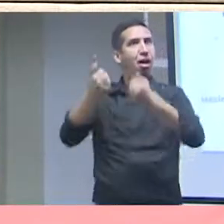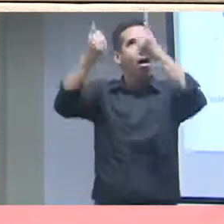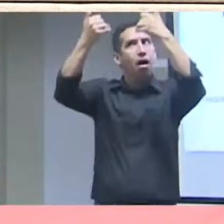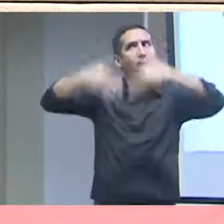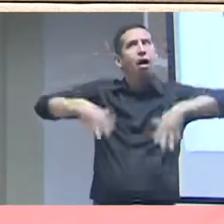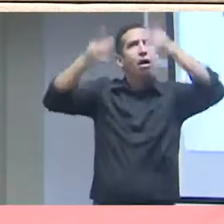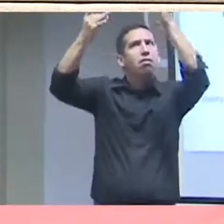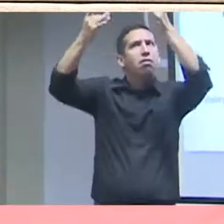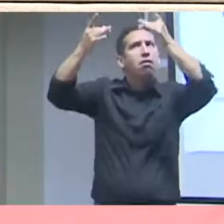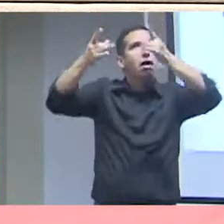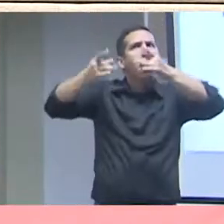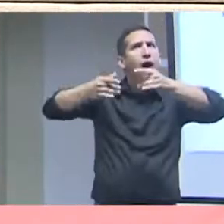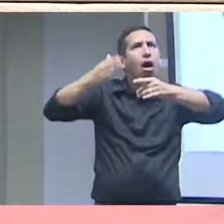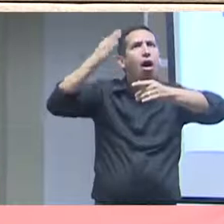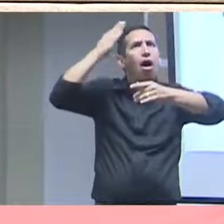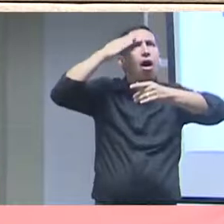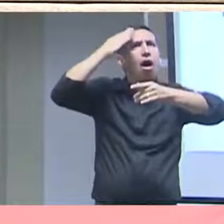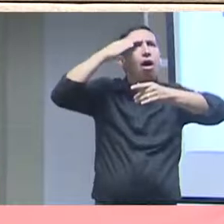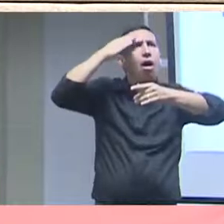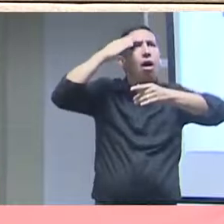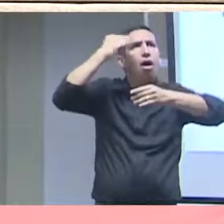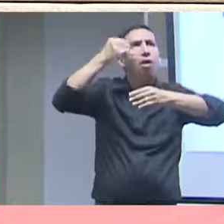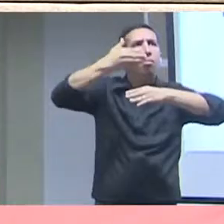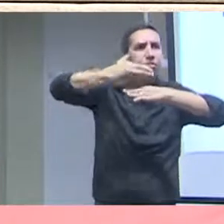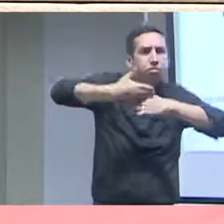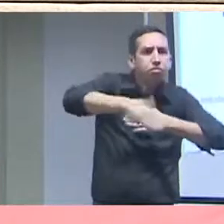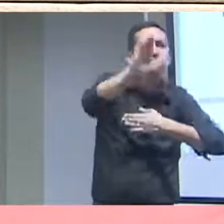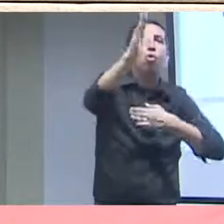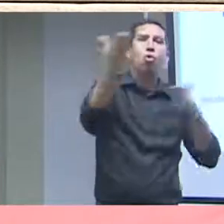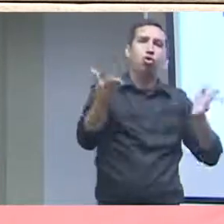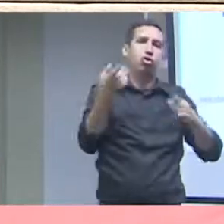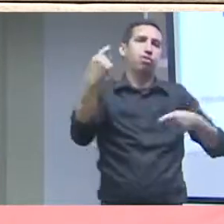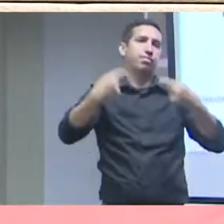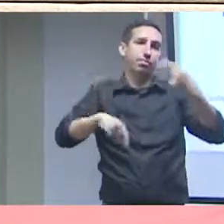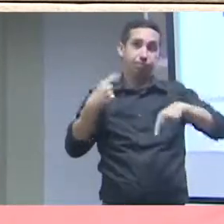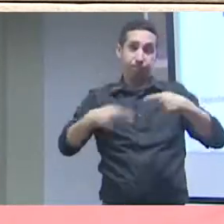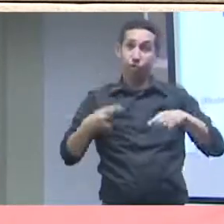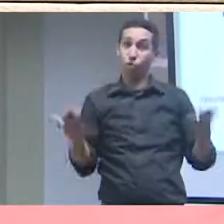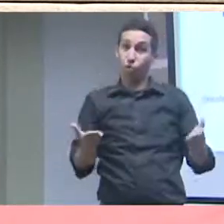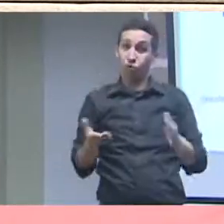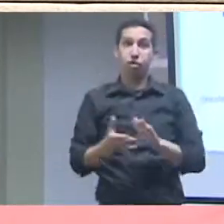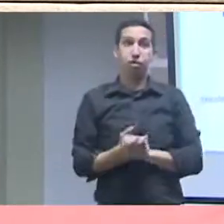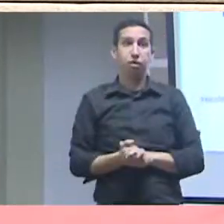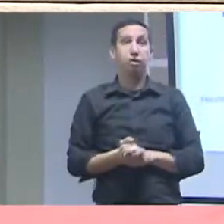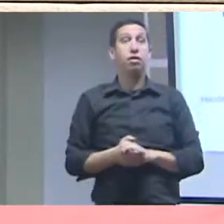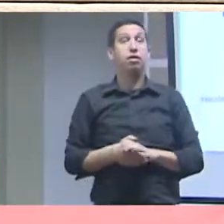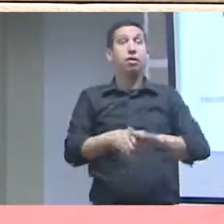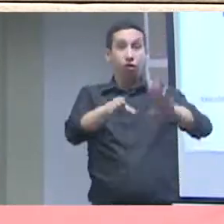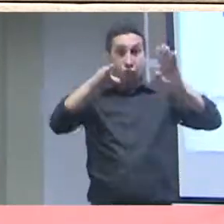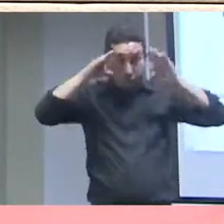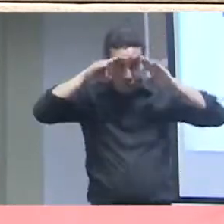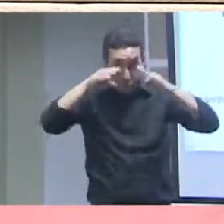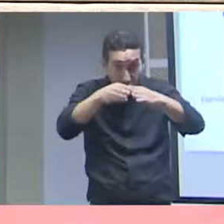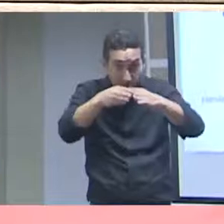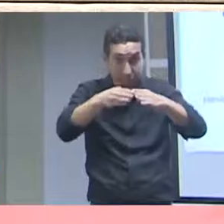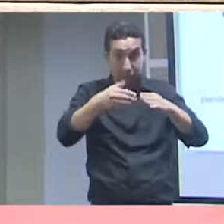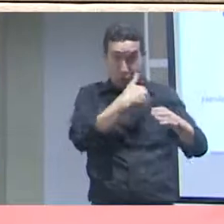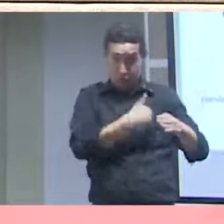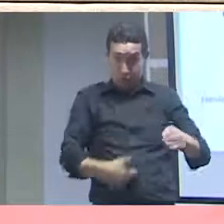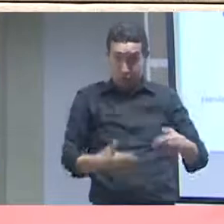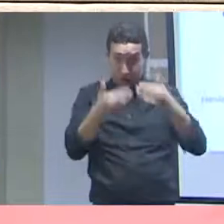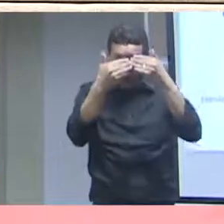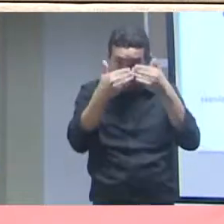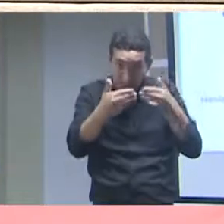excelente para você poder partir dele. Então, na nossa discussão, eu vou focar um pouco mais na ideia de